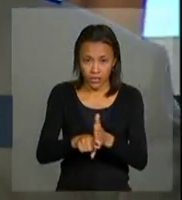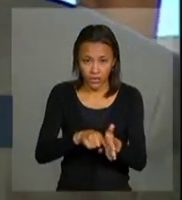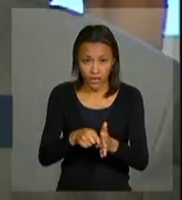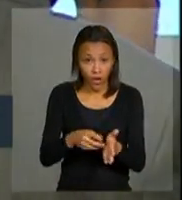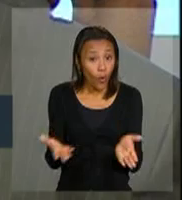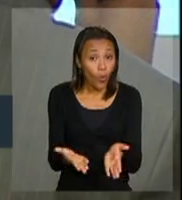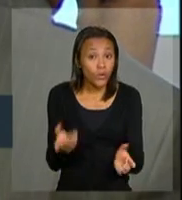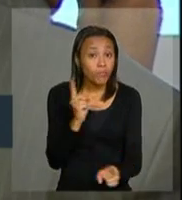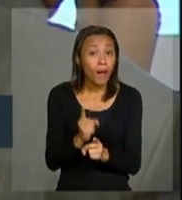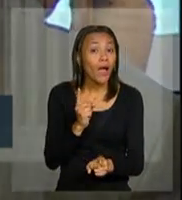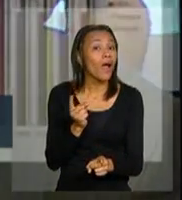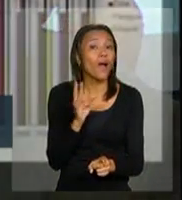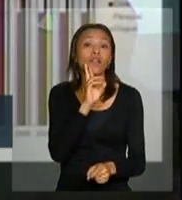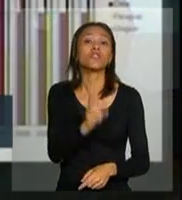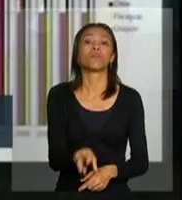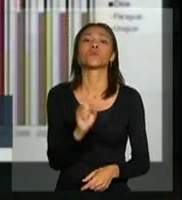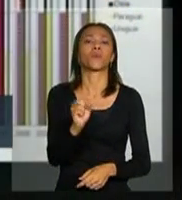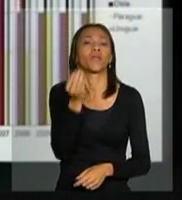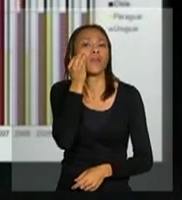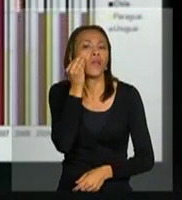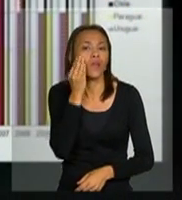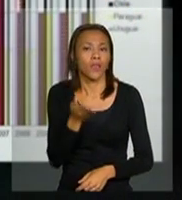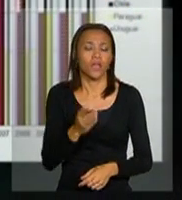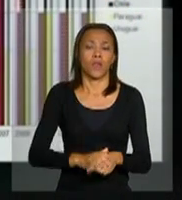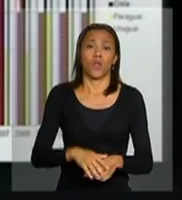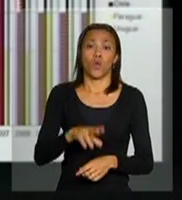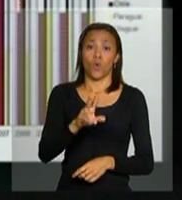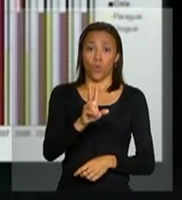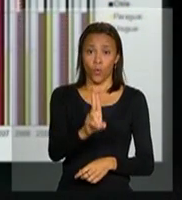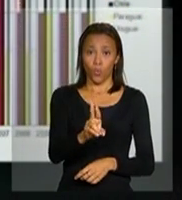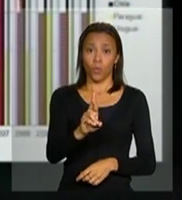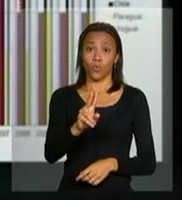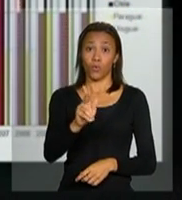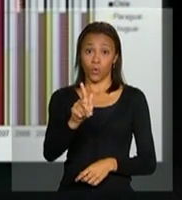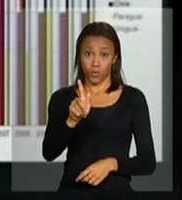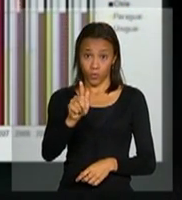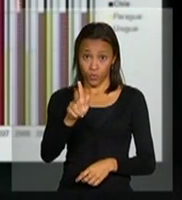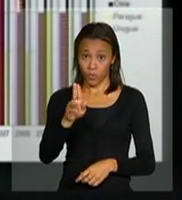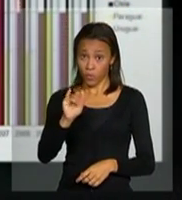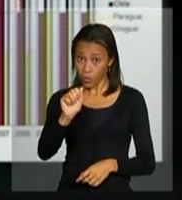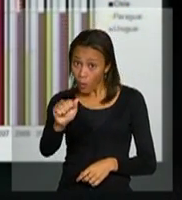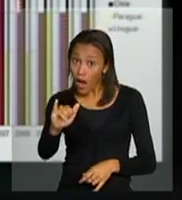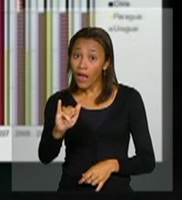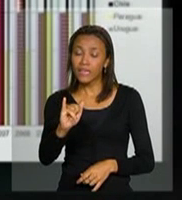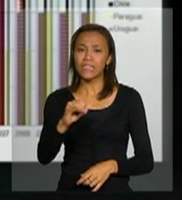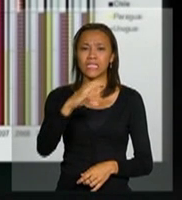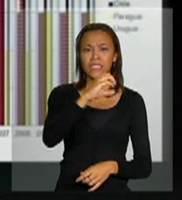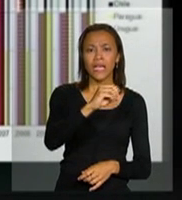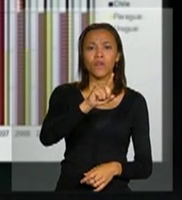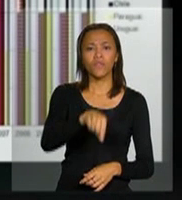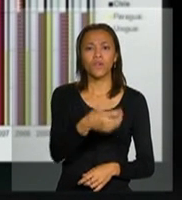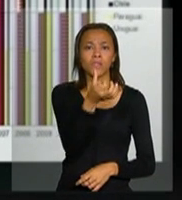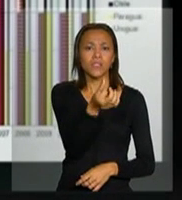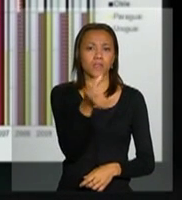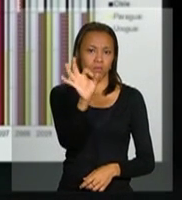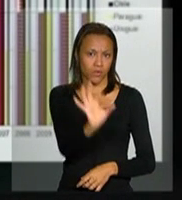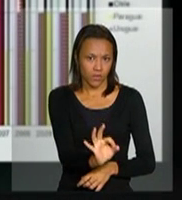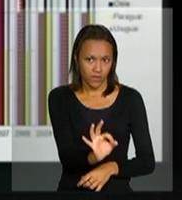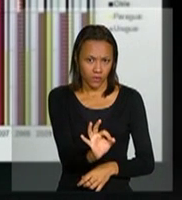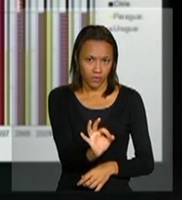hoje. Vemos hoje que o Uruguai é o país que apresenta a maior prevalência de 0,6%,